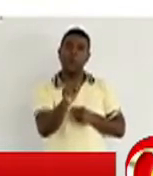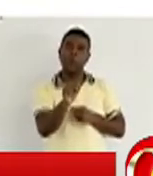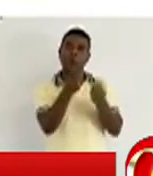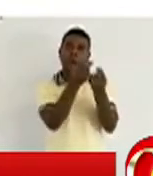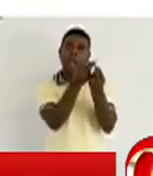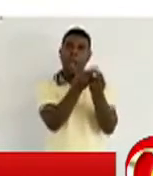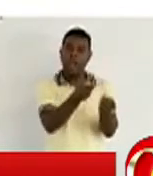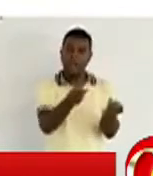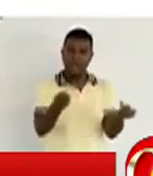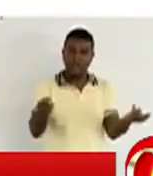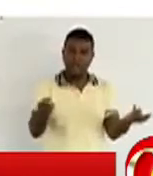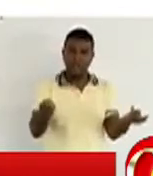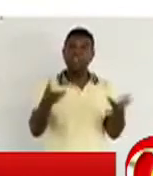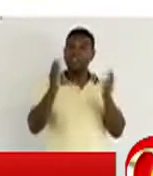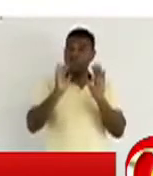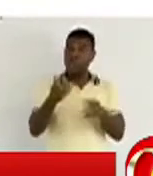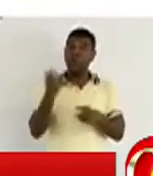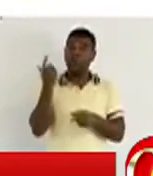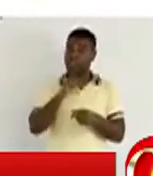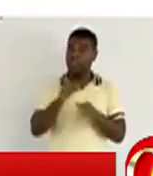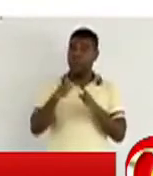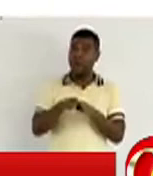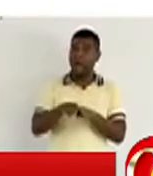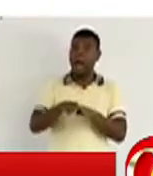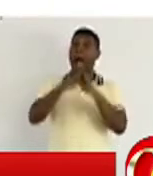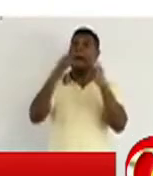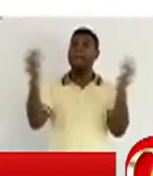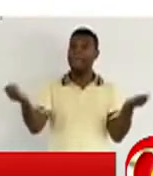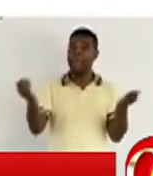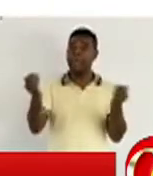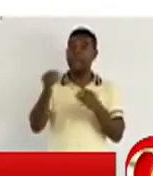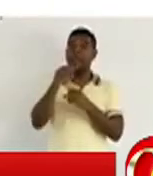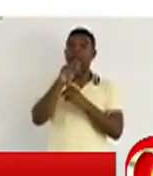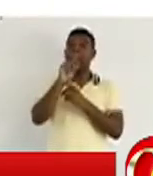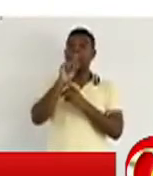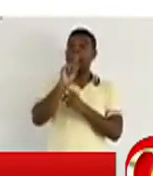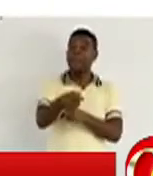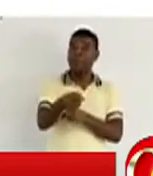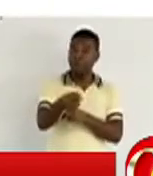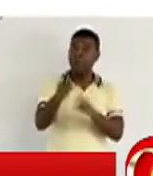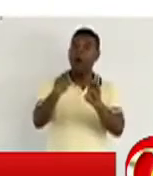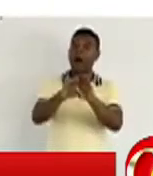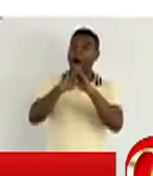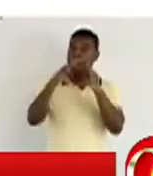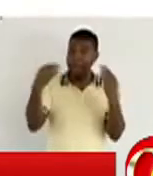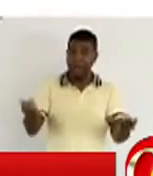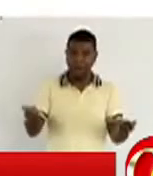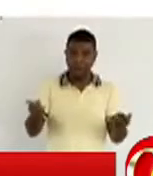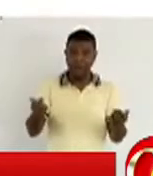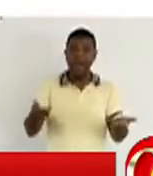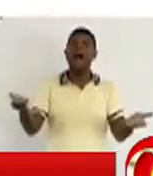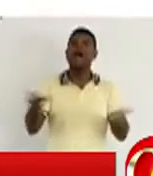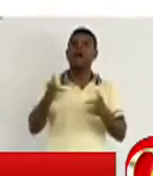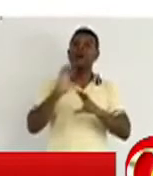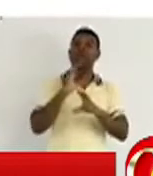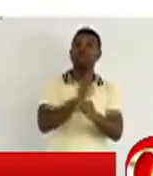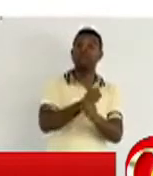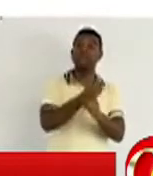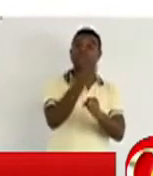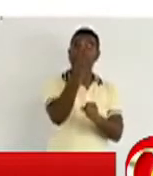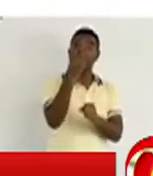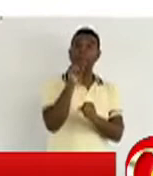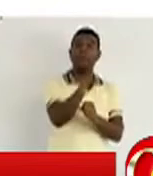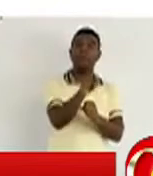hoje nós já abrimos mil leitos, ou seja, uma expansão de 50% da rede de assistência à terapia